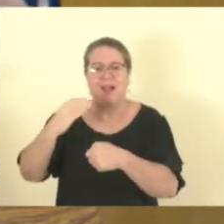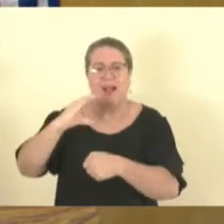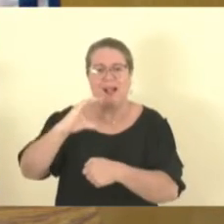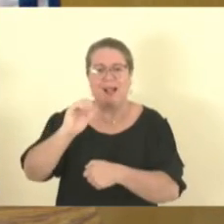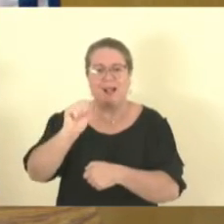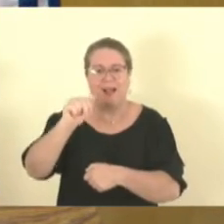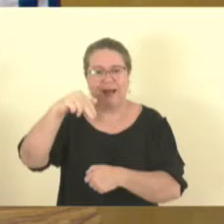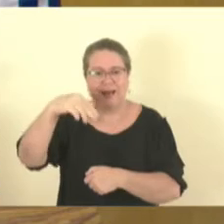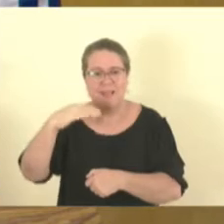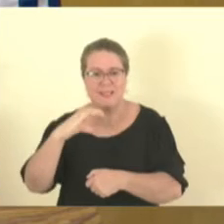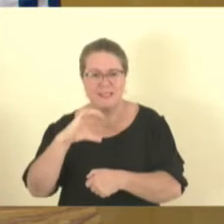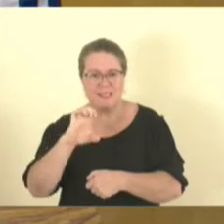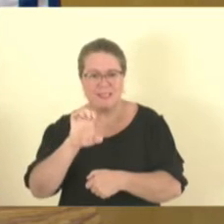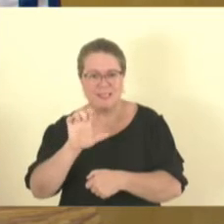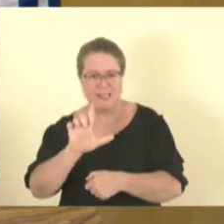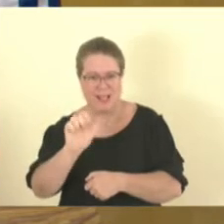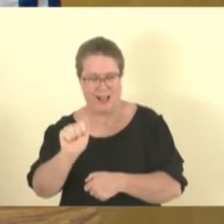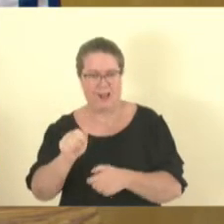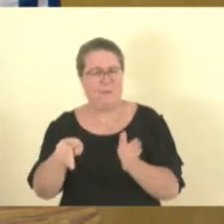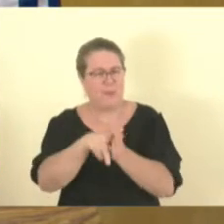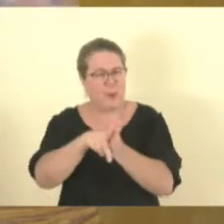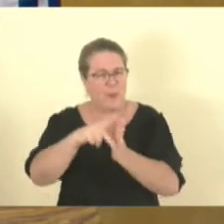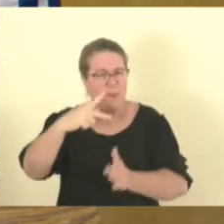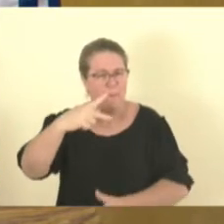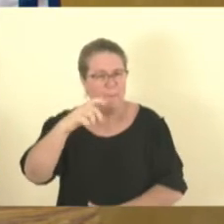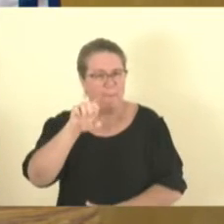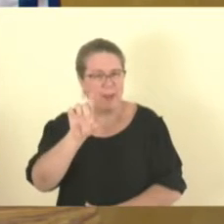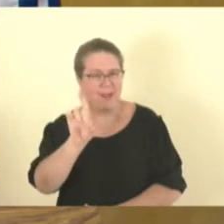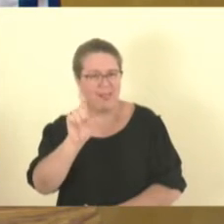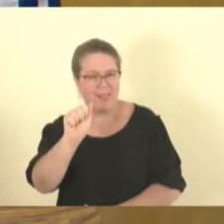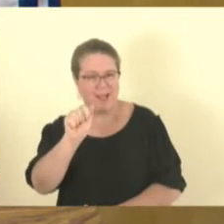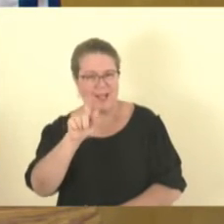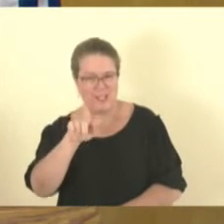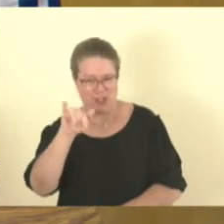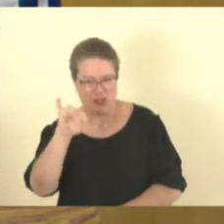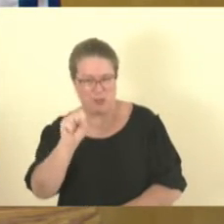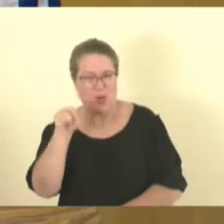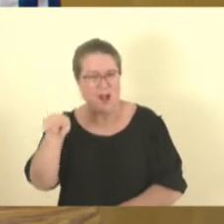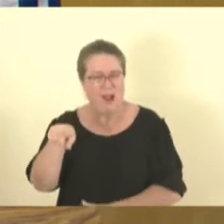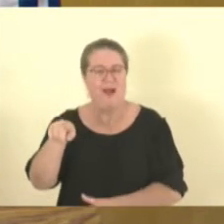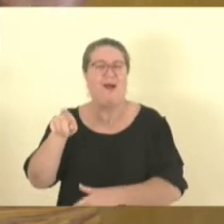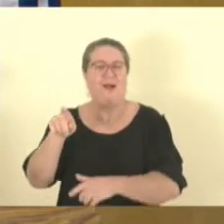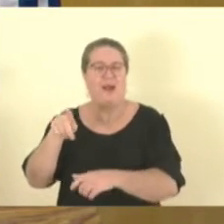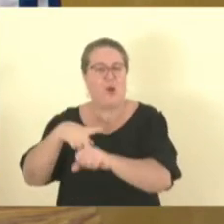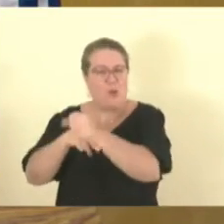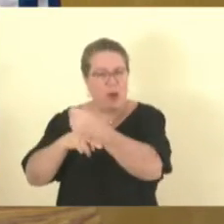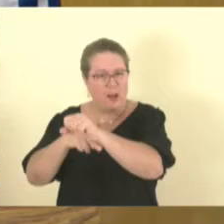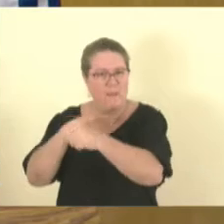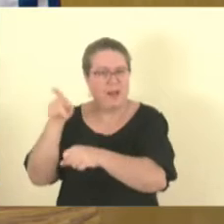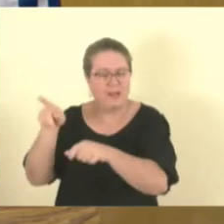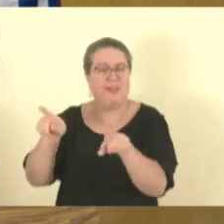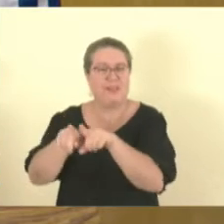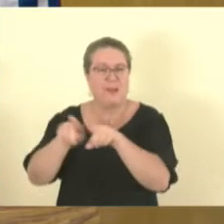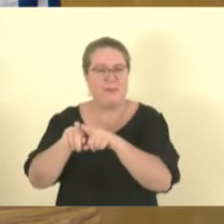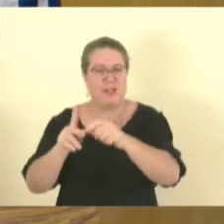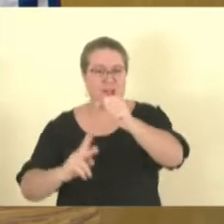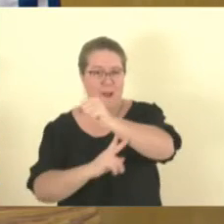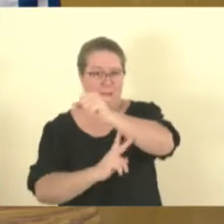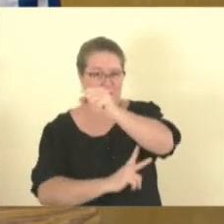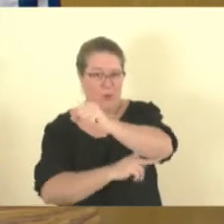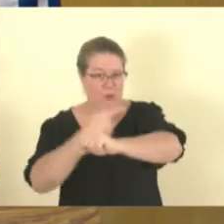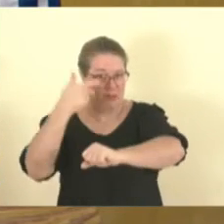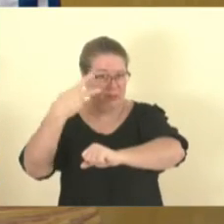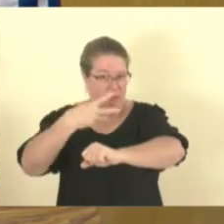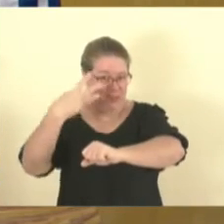Rodossol, onde era cobrado o pedágio, assim como também das cancelas aqui da terceira ponte. Nós